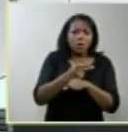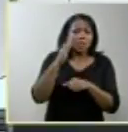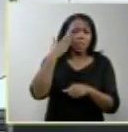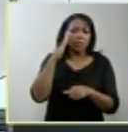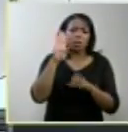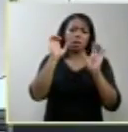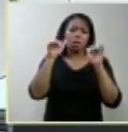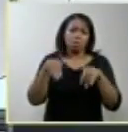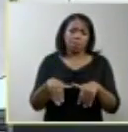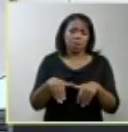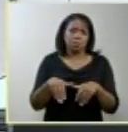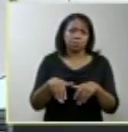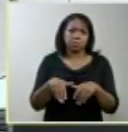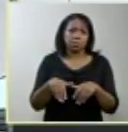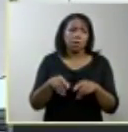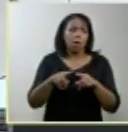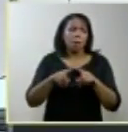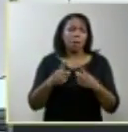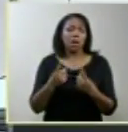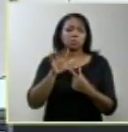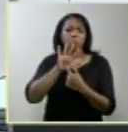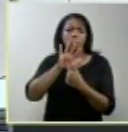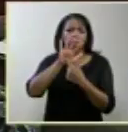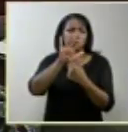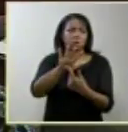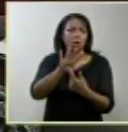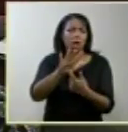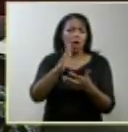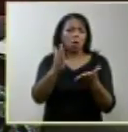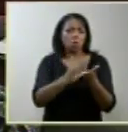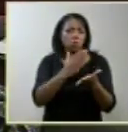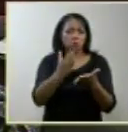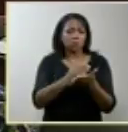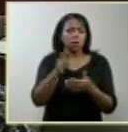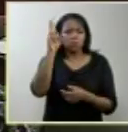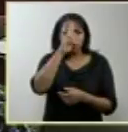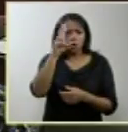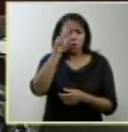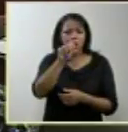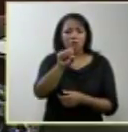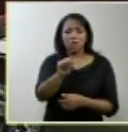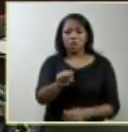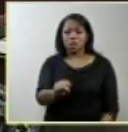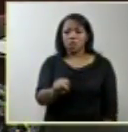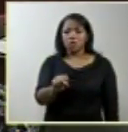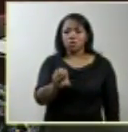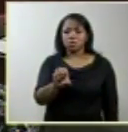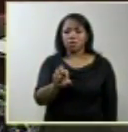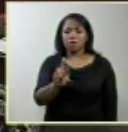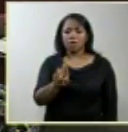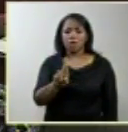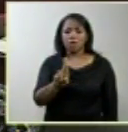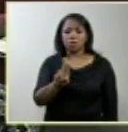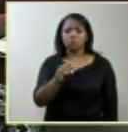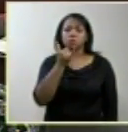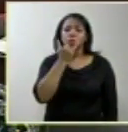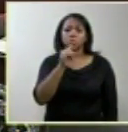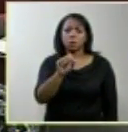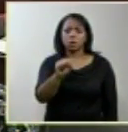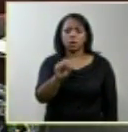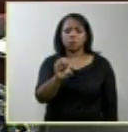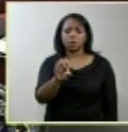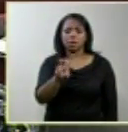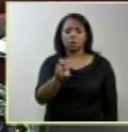eu trouxe apenas para mostrá-lo uma história severina ele mostra esse percurso do diagnóstico